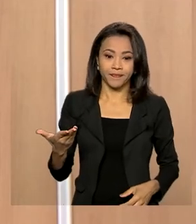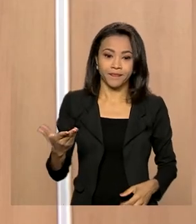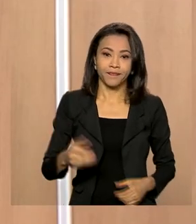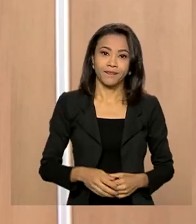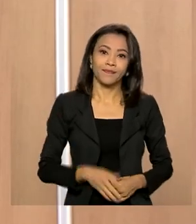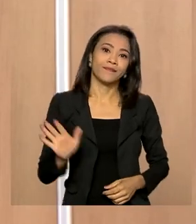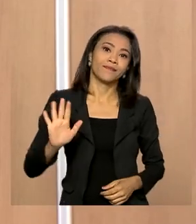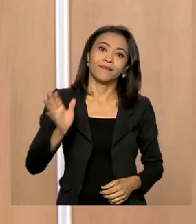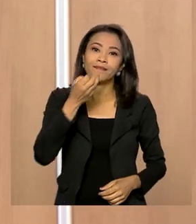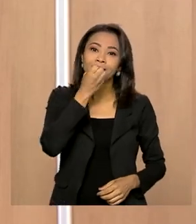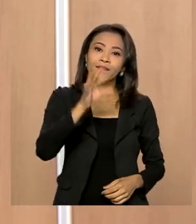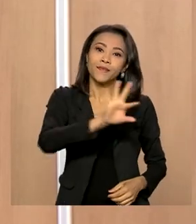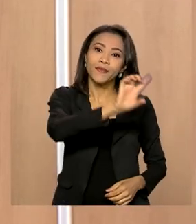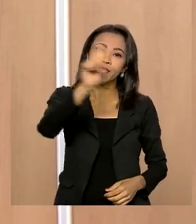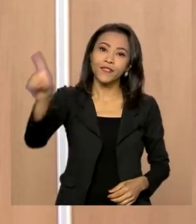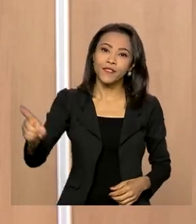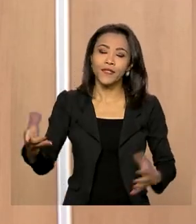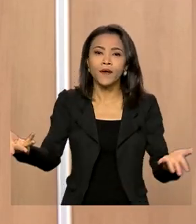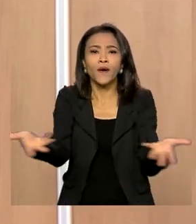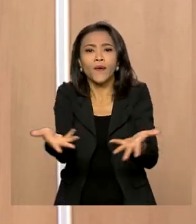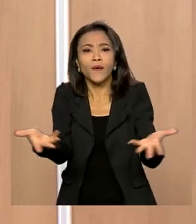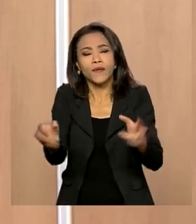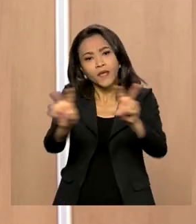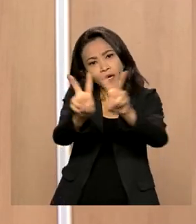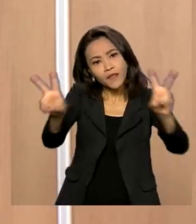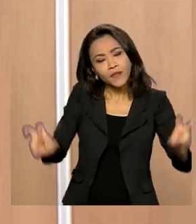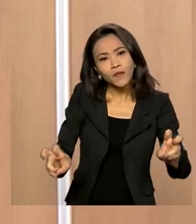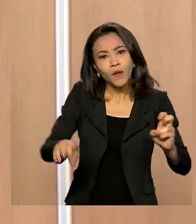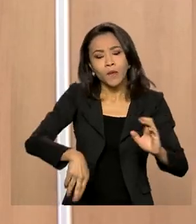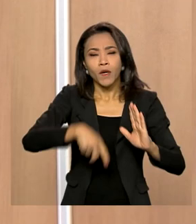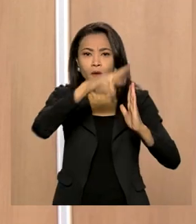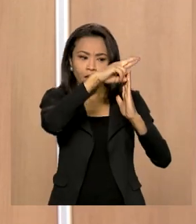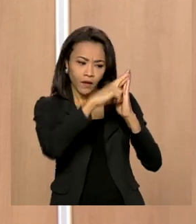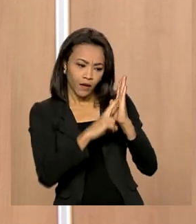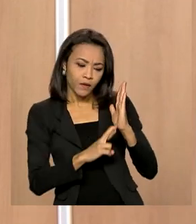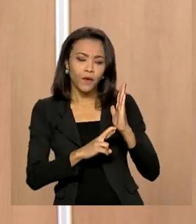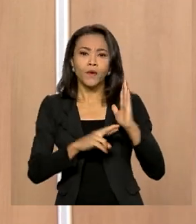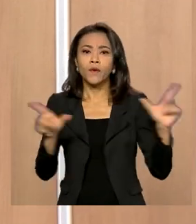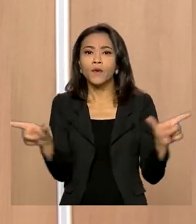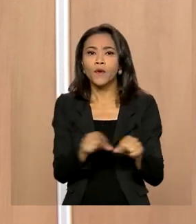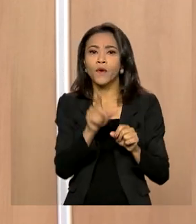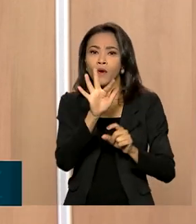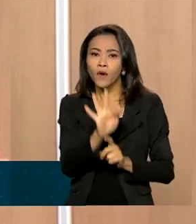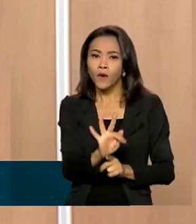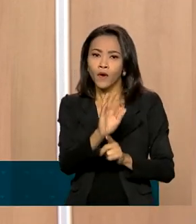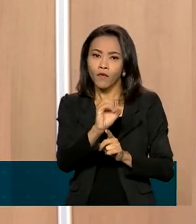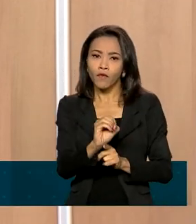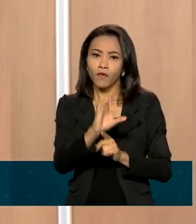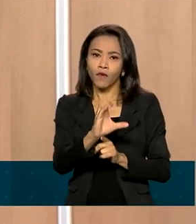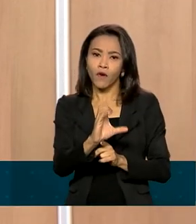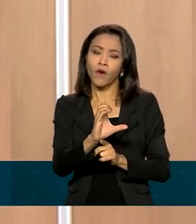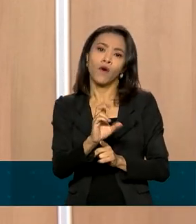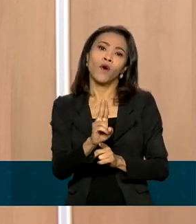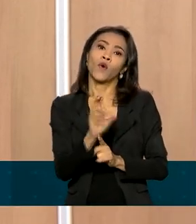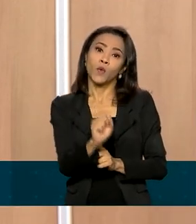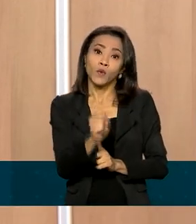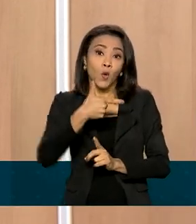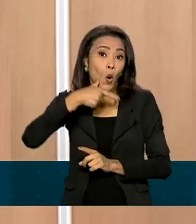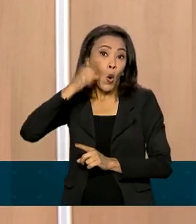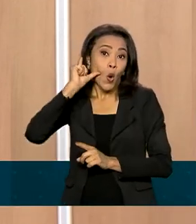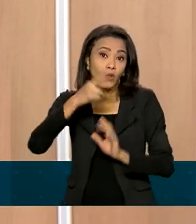Bom dia, bom dia a todos. O nosso tema de hoje é o Boletim Focus do Banco Central. O Boletim Focus foi publicado ontem